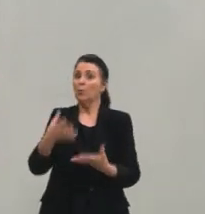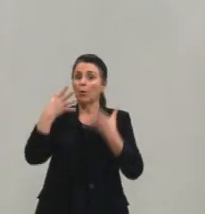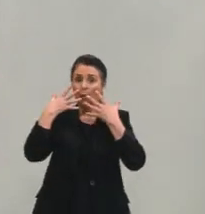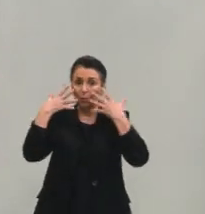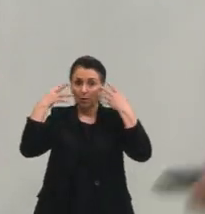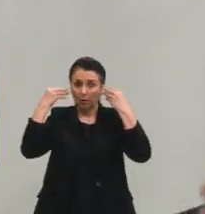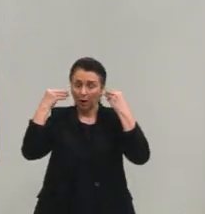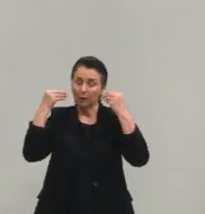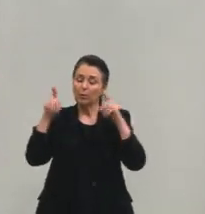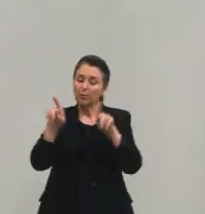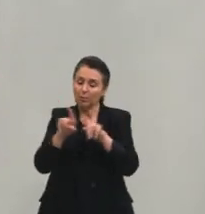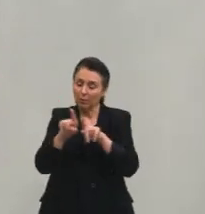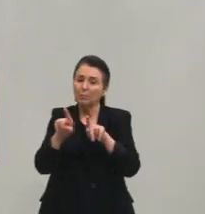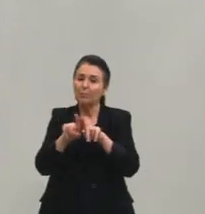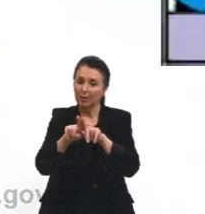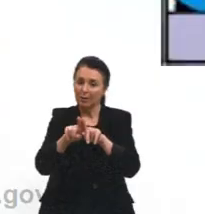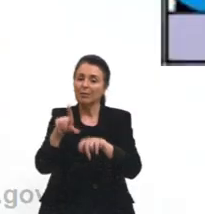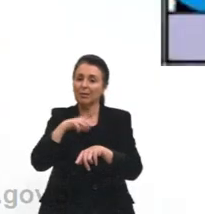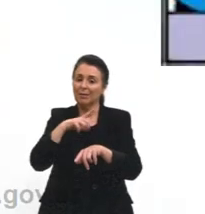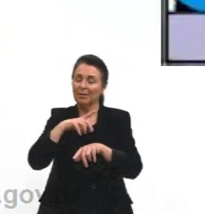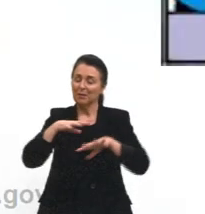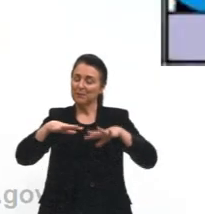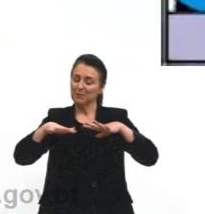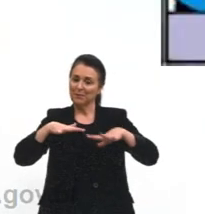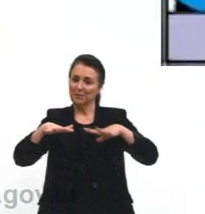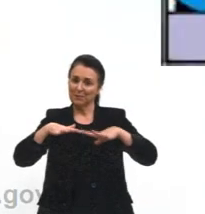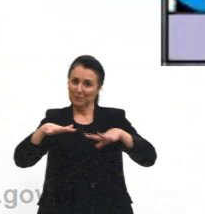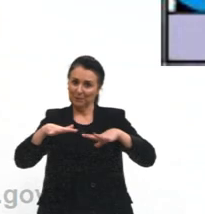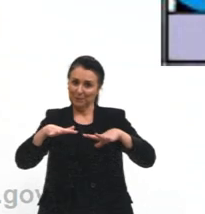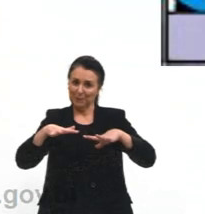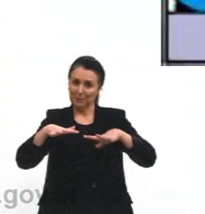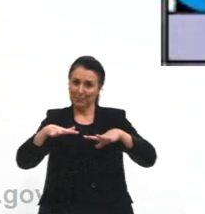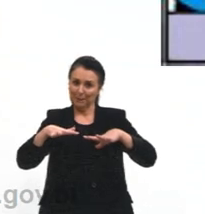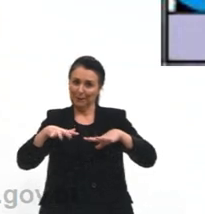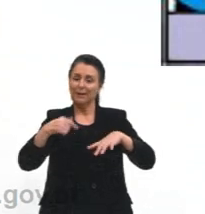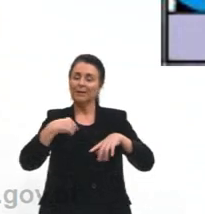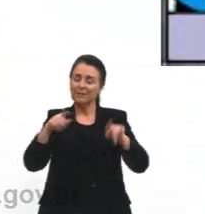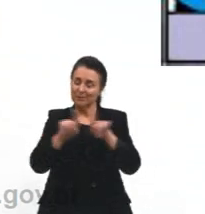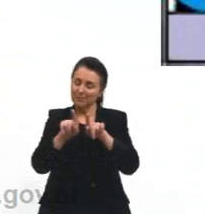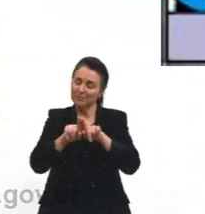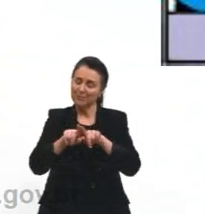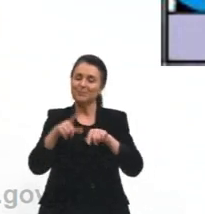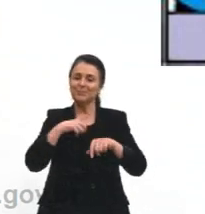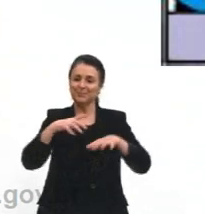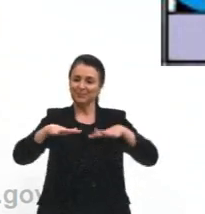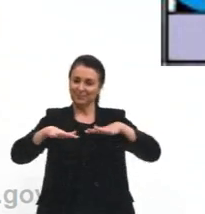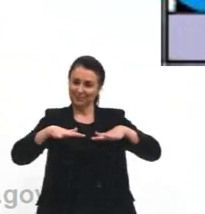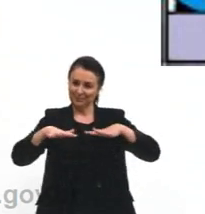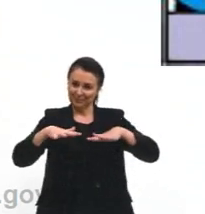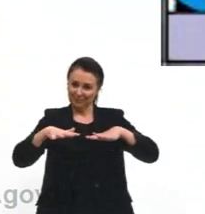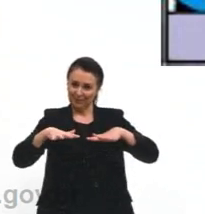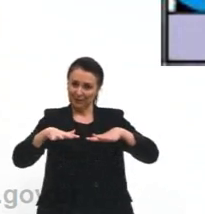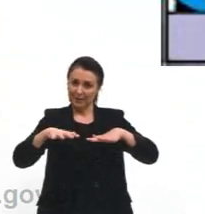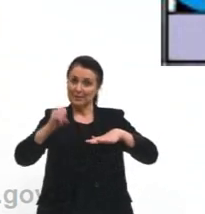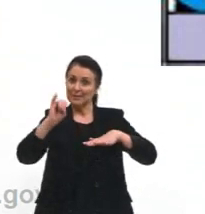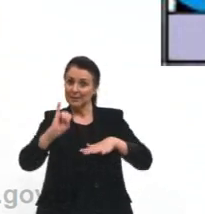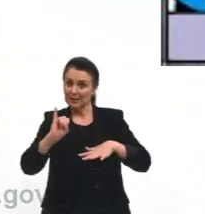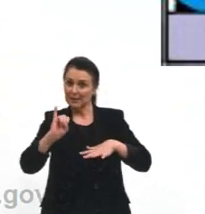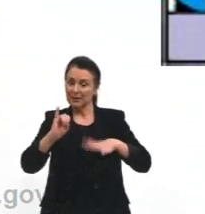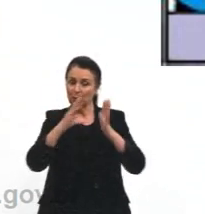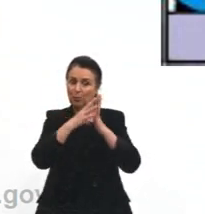de eu estar parado, aparentar que eu estou parado, eu também estou em movimento em relação à rotação da Terra,